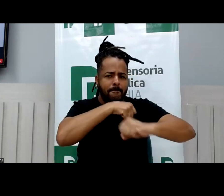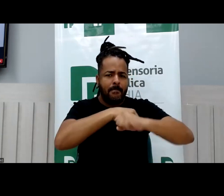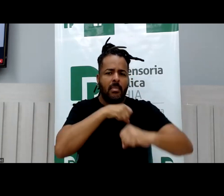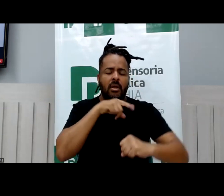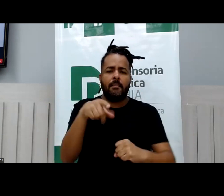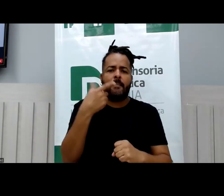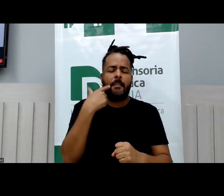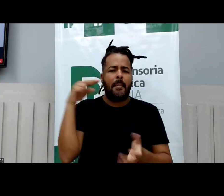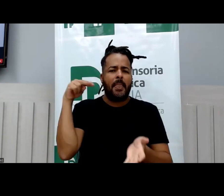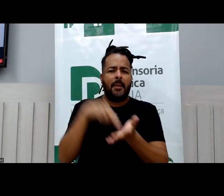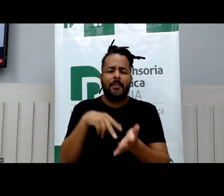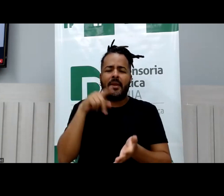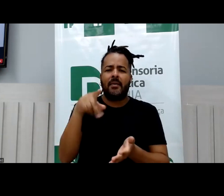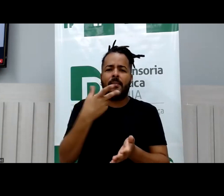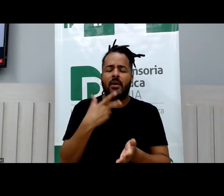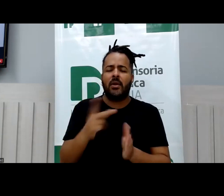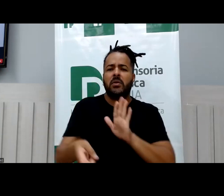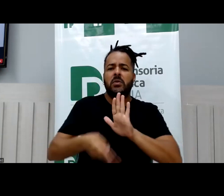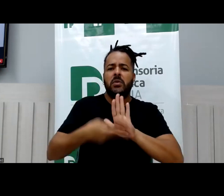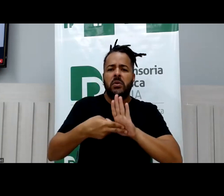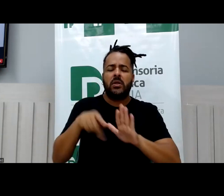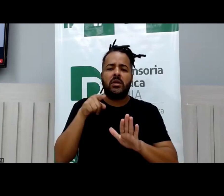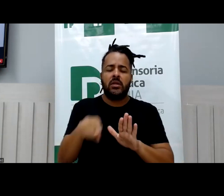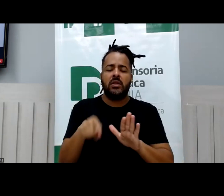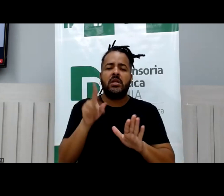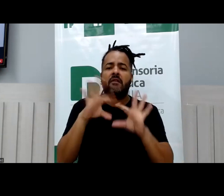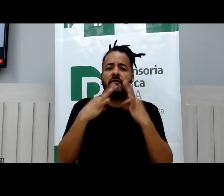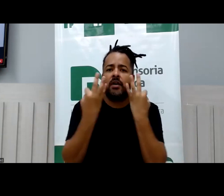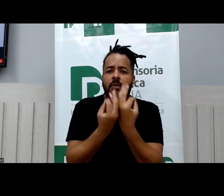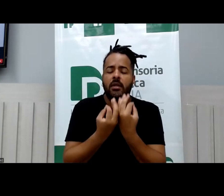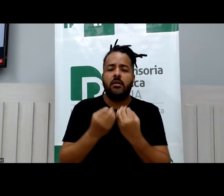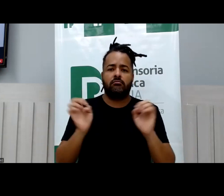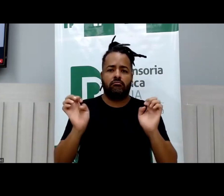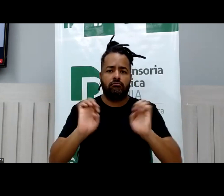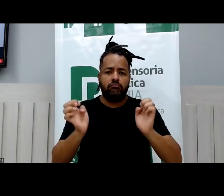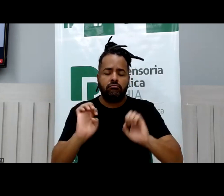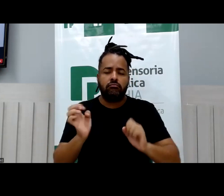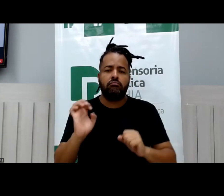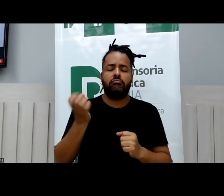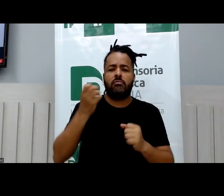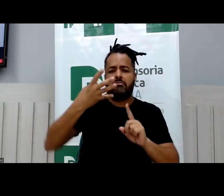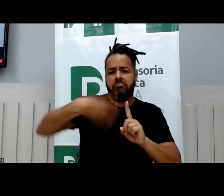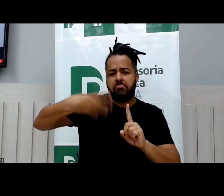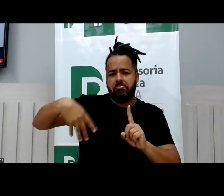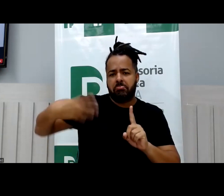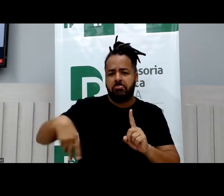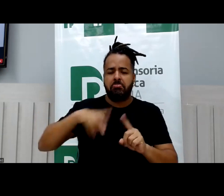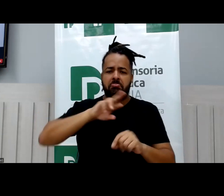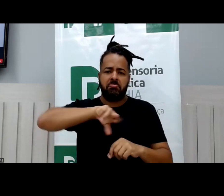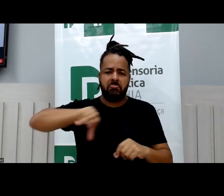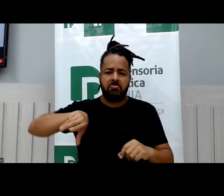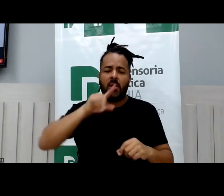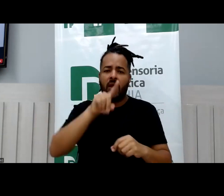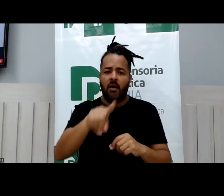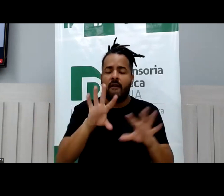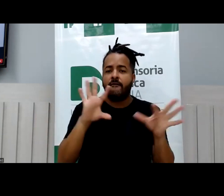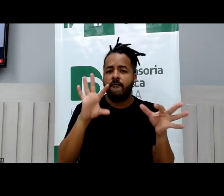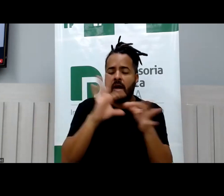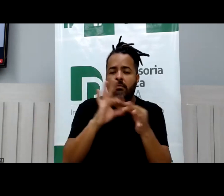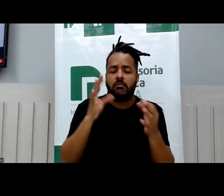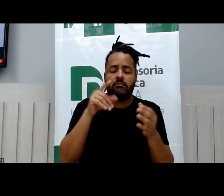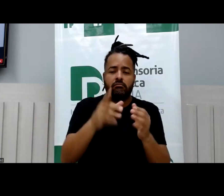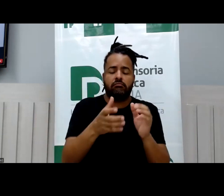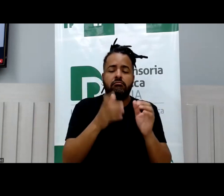das famílias homoafetivas, a paternidade socioafetiva, né? Como um instituto jurídico de relevância, de centralidade nas